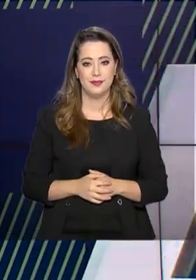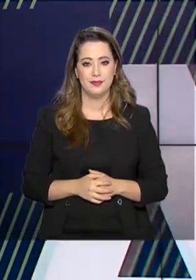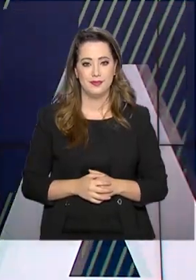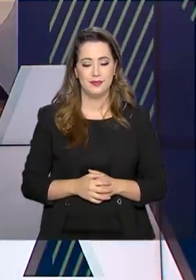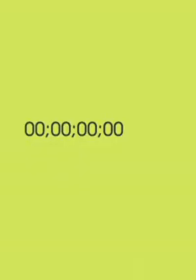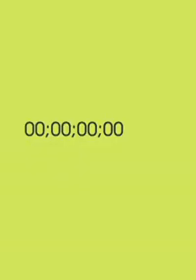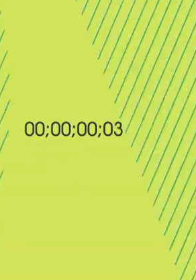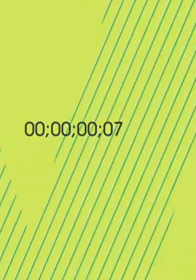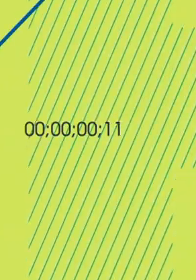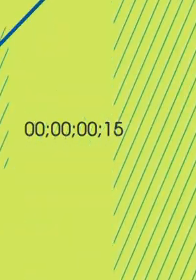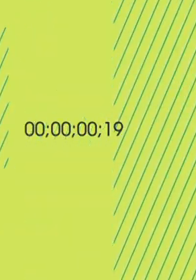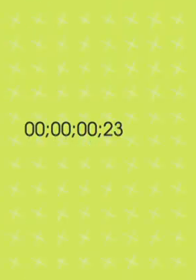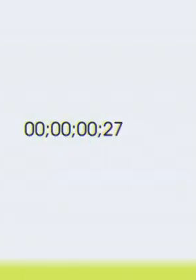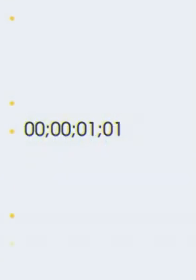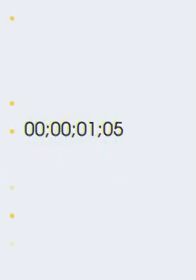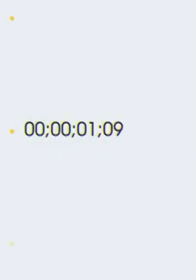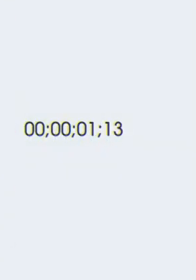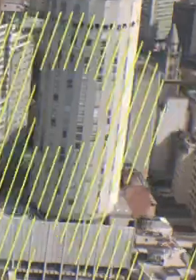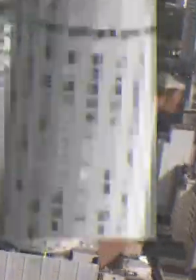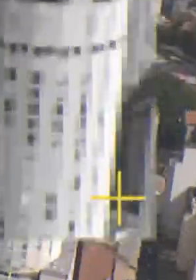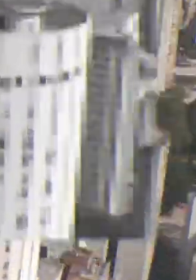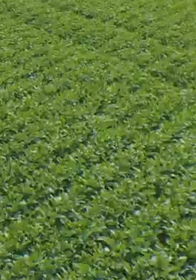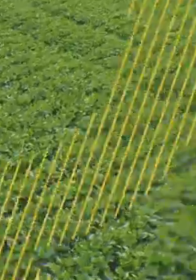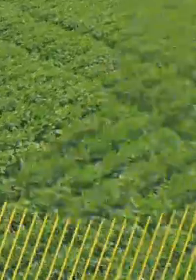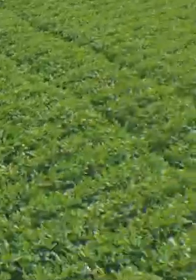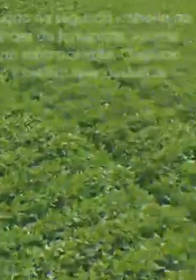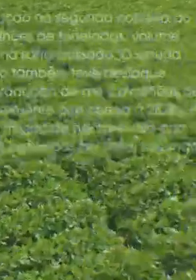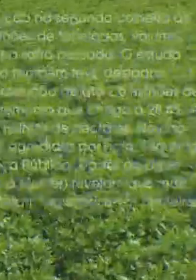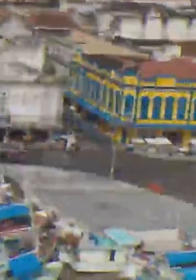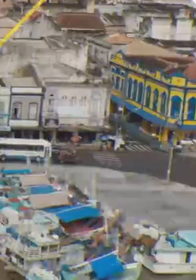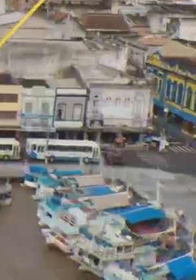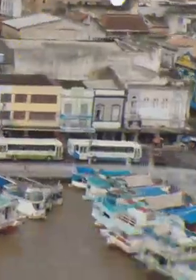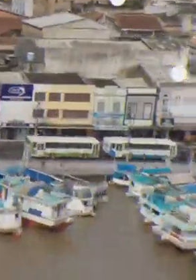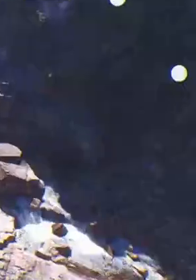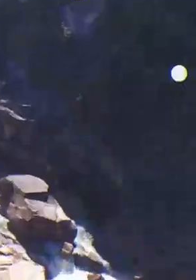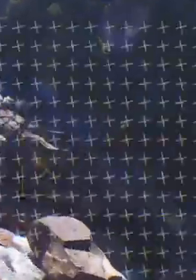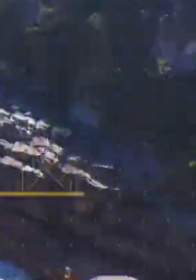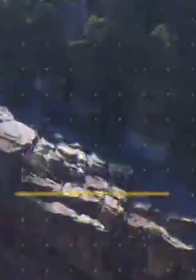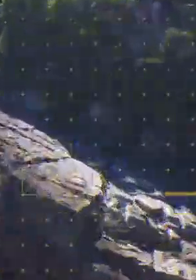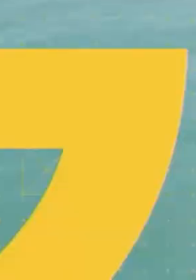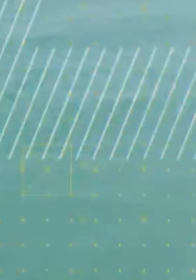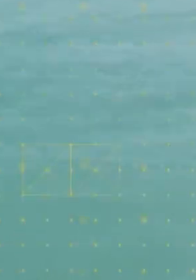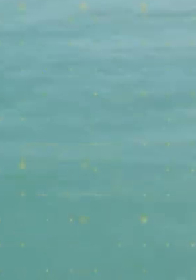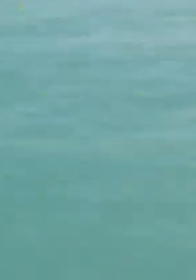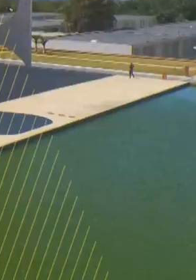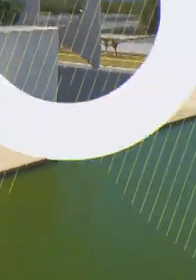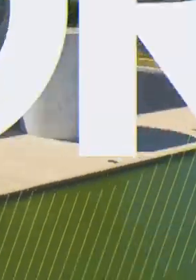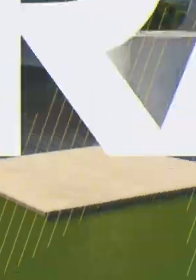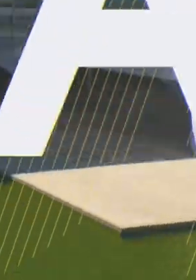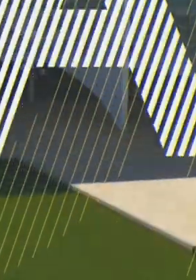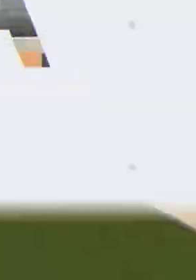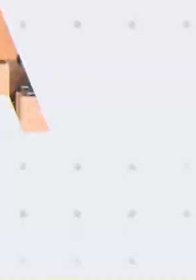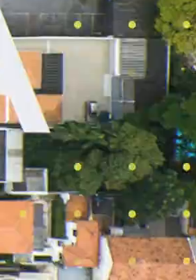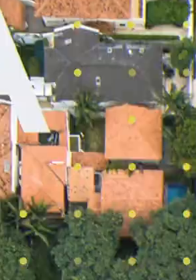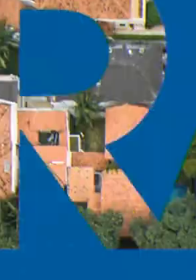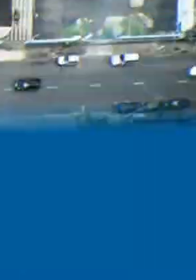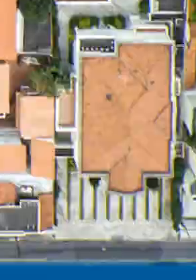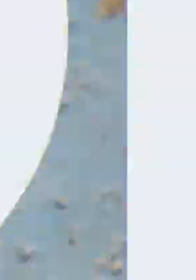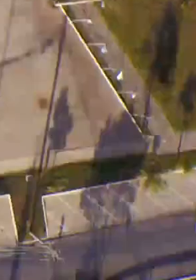E a edição.